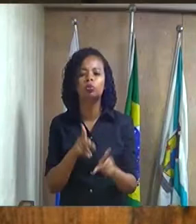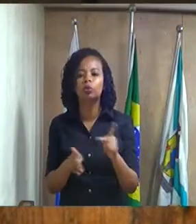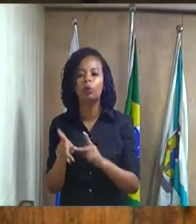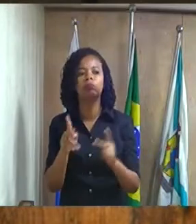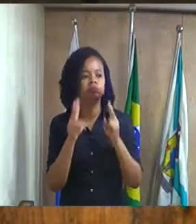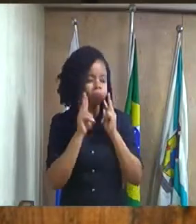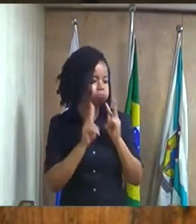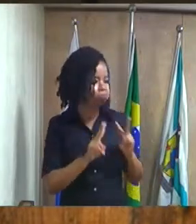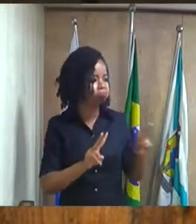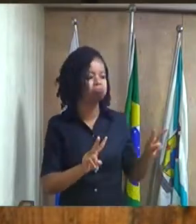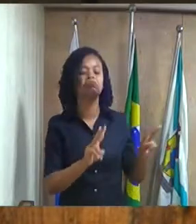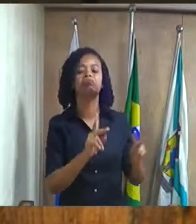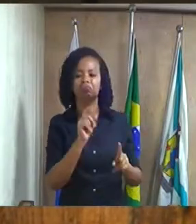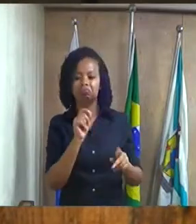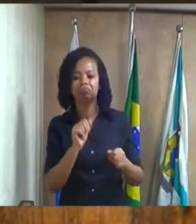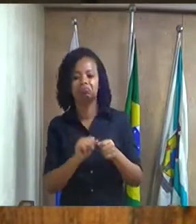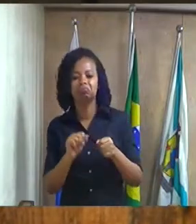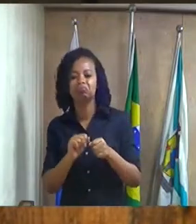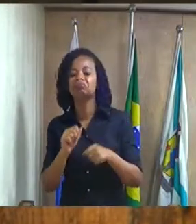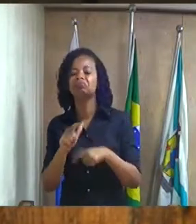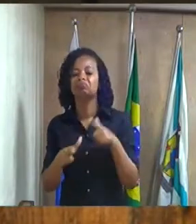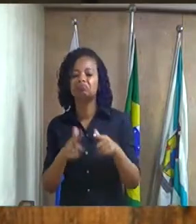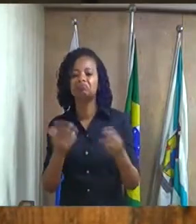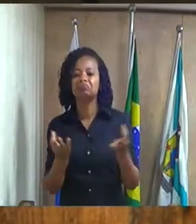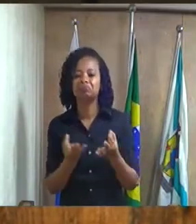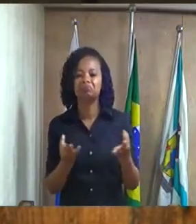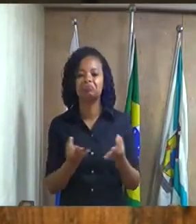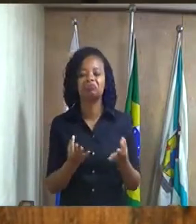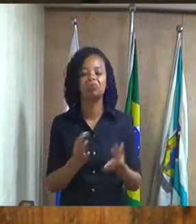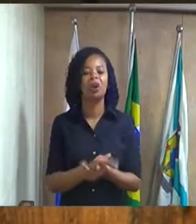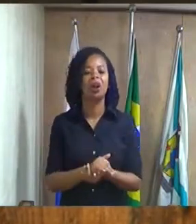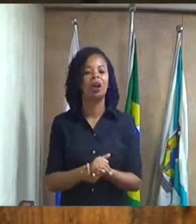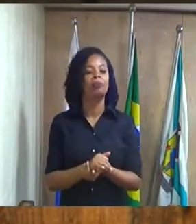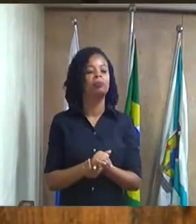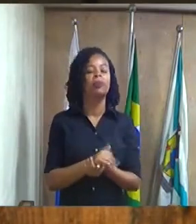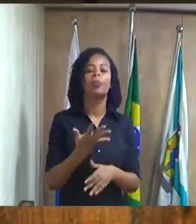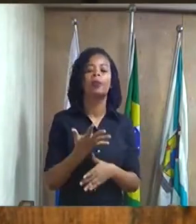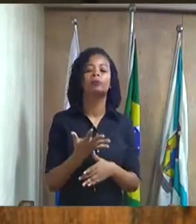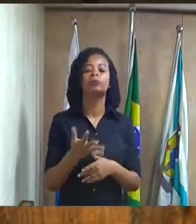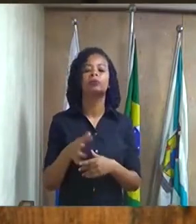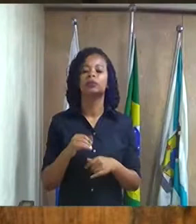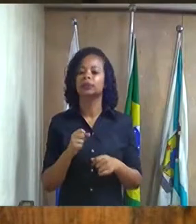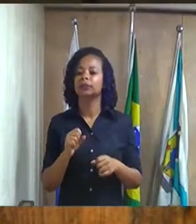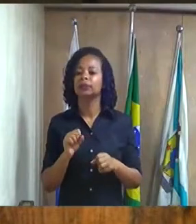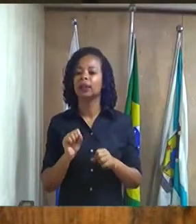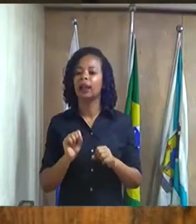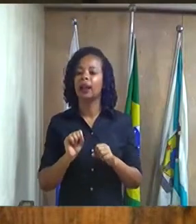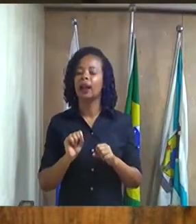isso trabalho de excelência para rebocar carro e moto